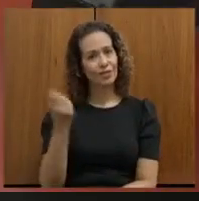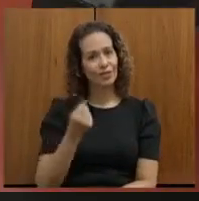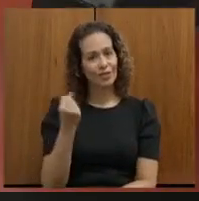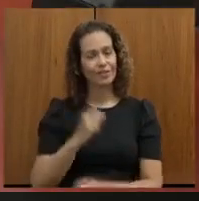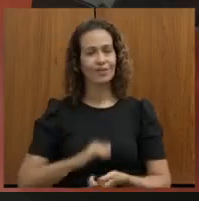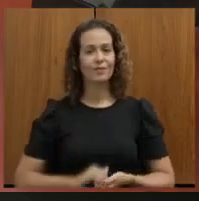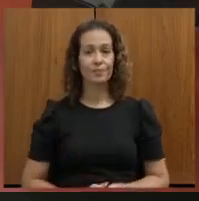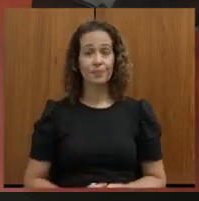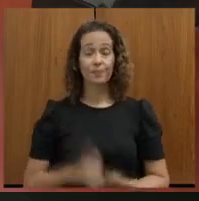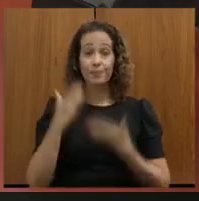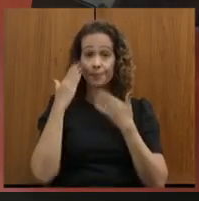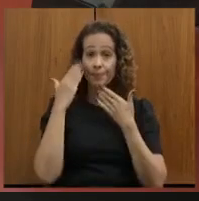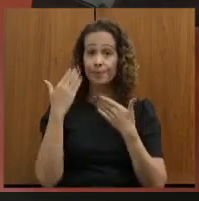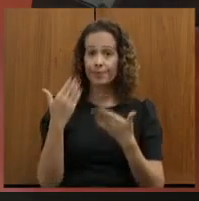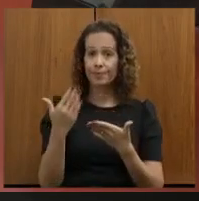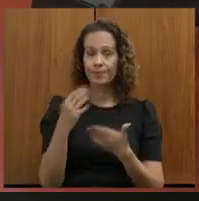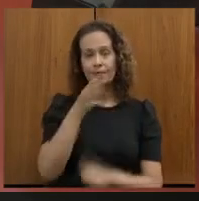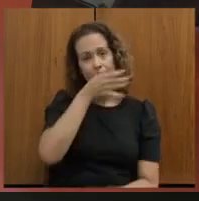obrigado.